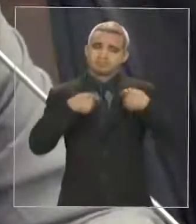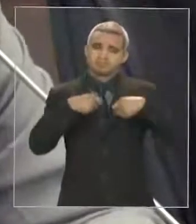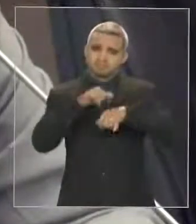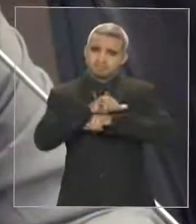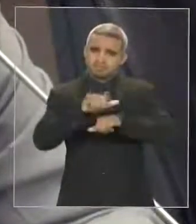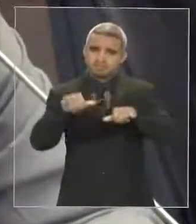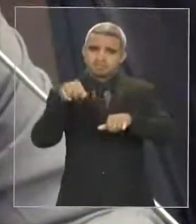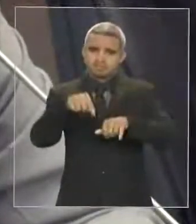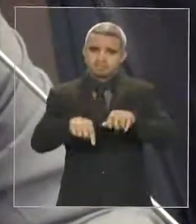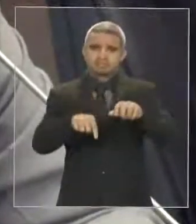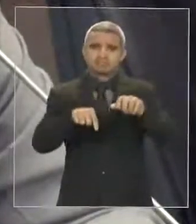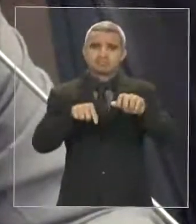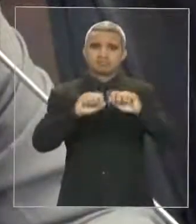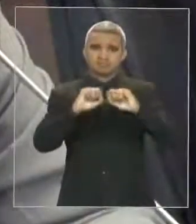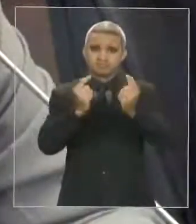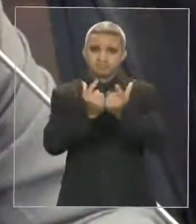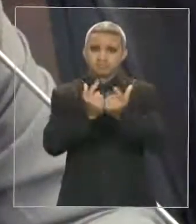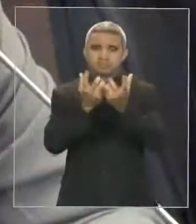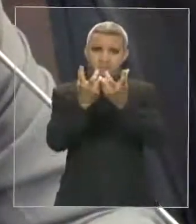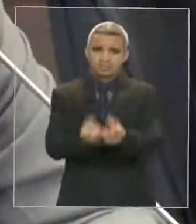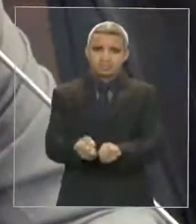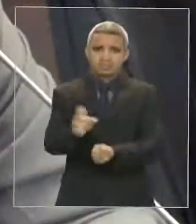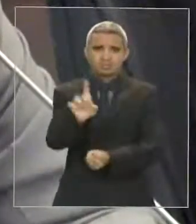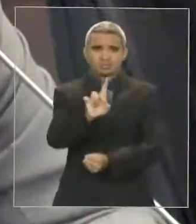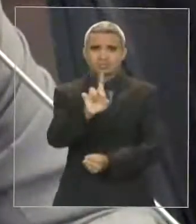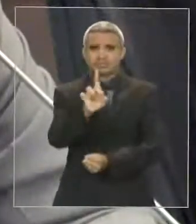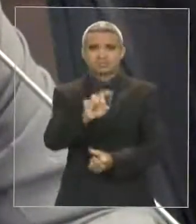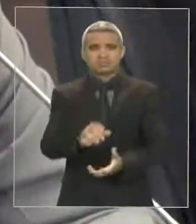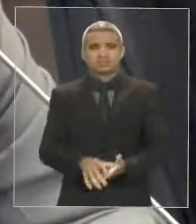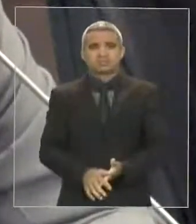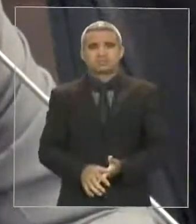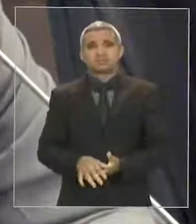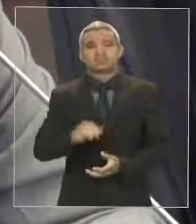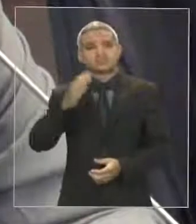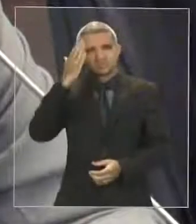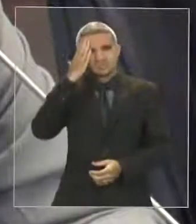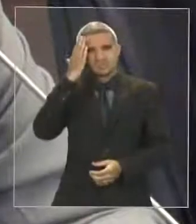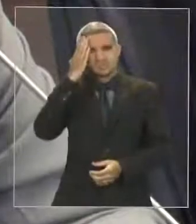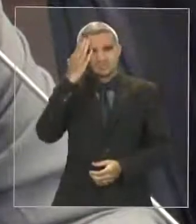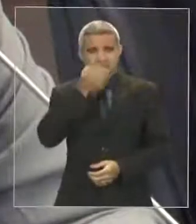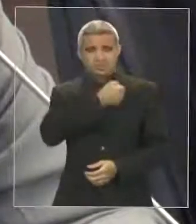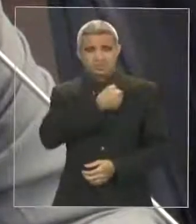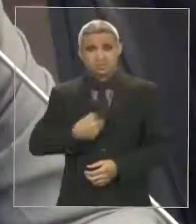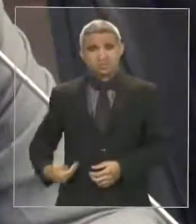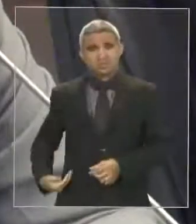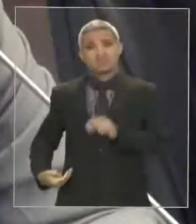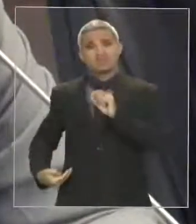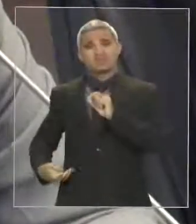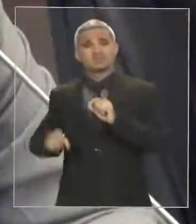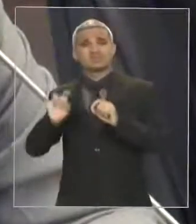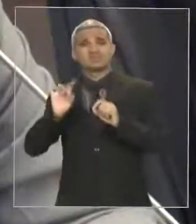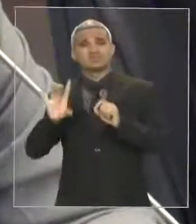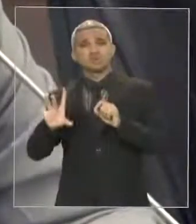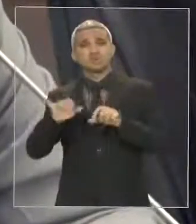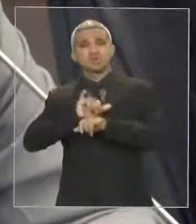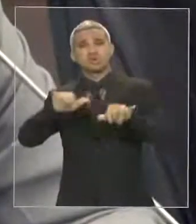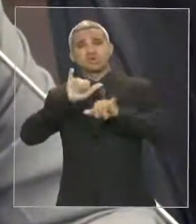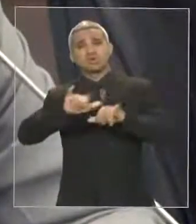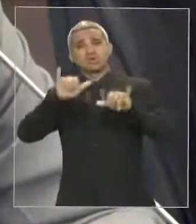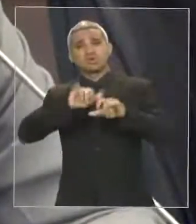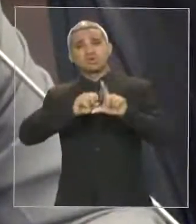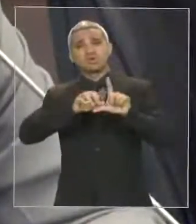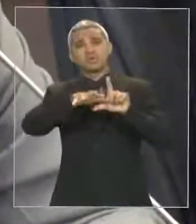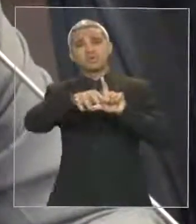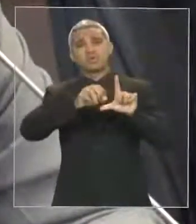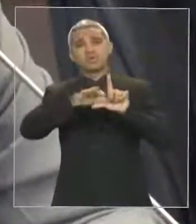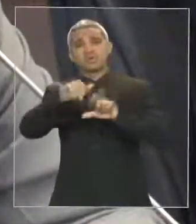a mesa não vai aprovar o requerimento. Porque é um governo midiático. O a gente sempre fala aí na tribuna é aquela propaganda também do